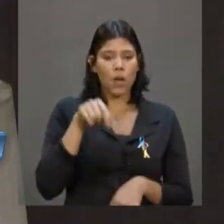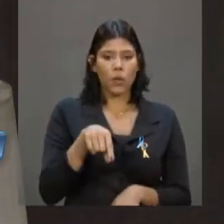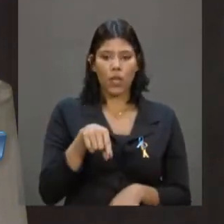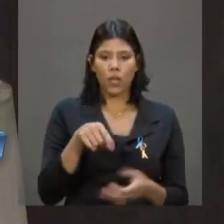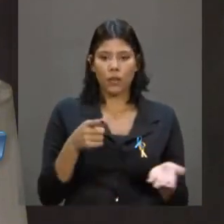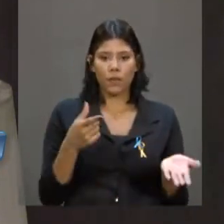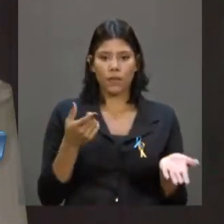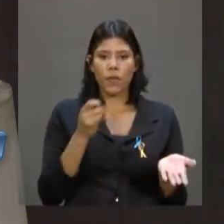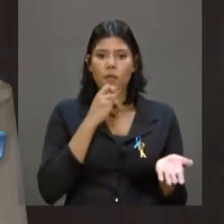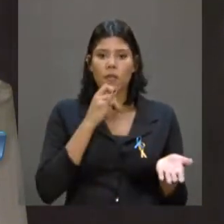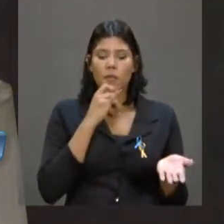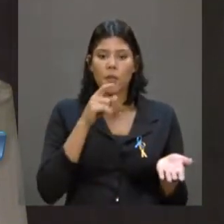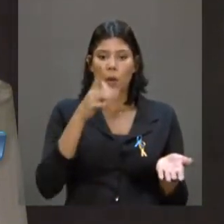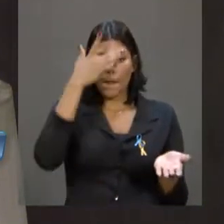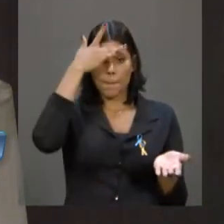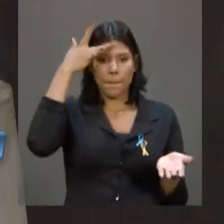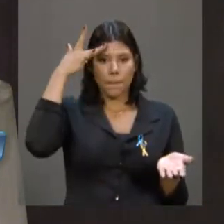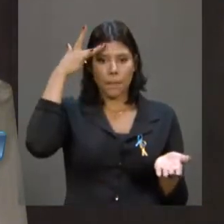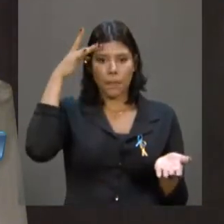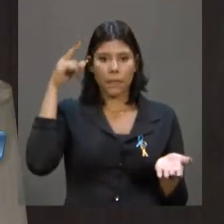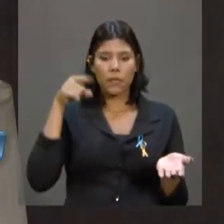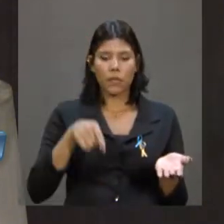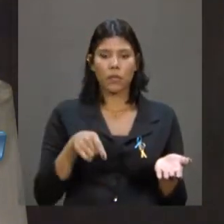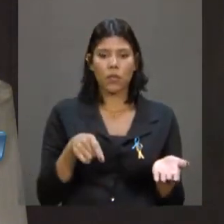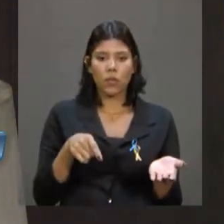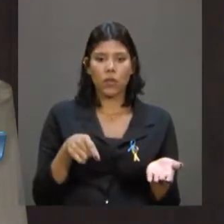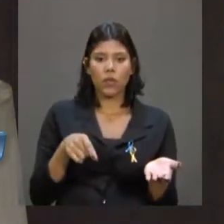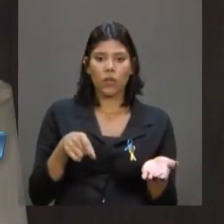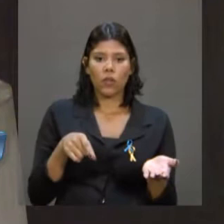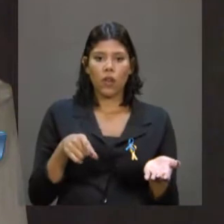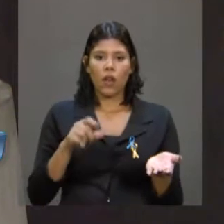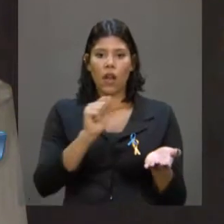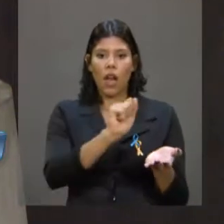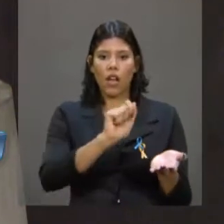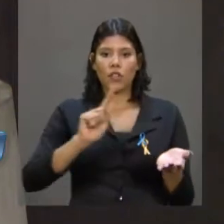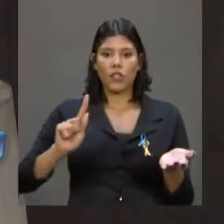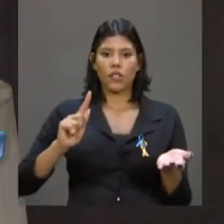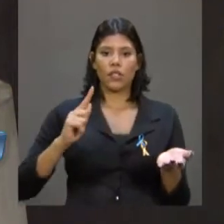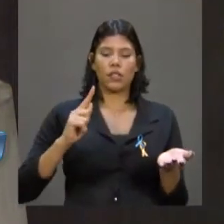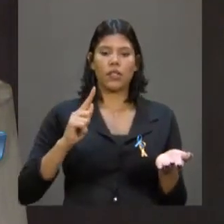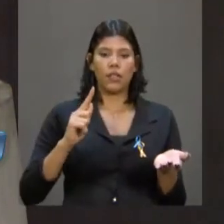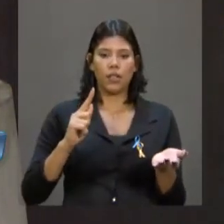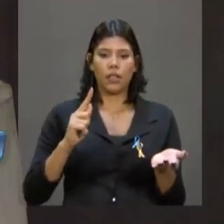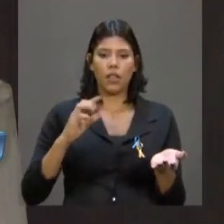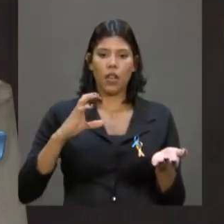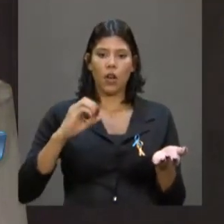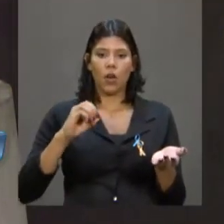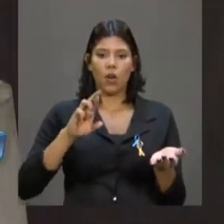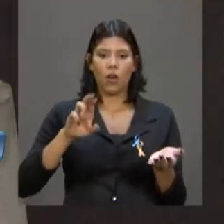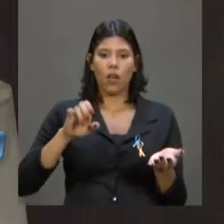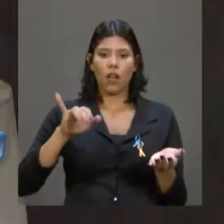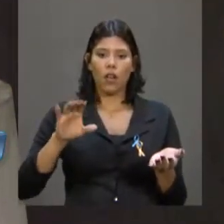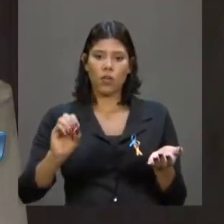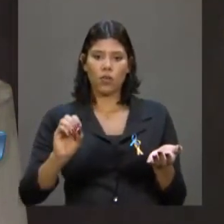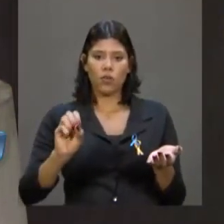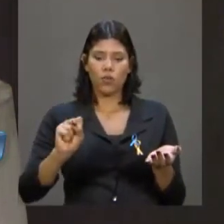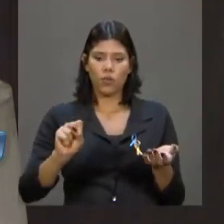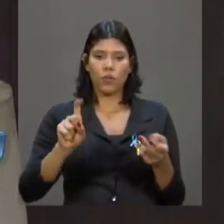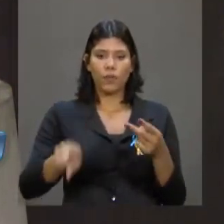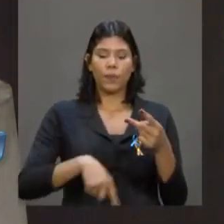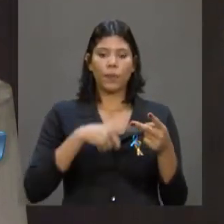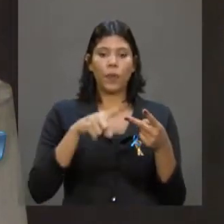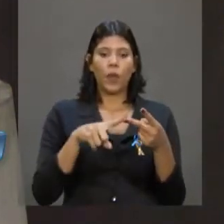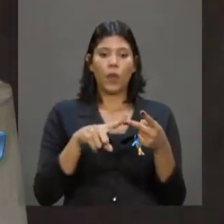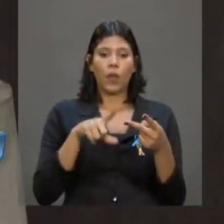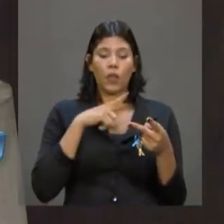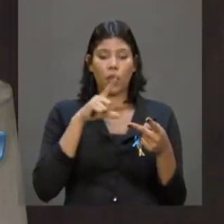lá sendo correspondente postal? É a agência dos correios. Quem é que chega,